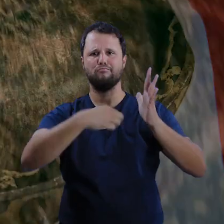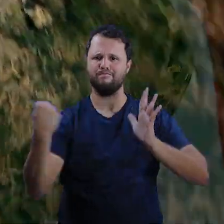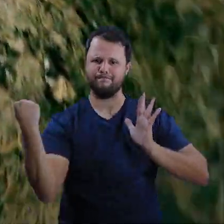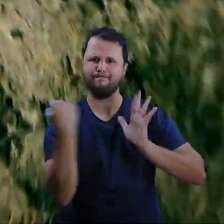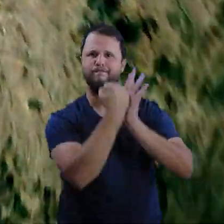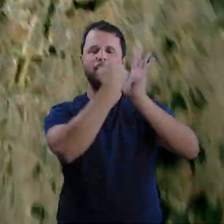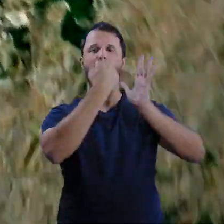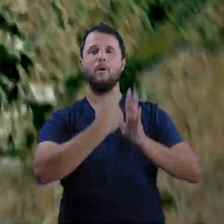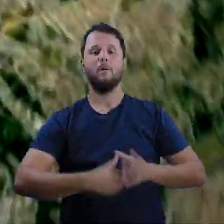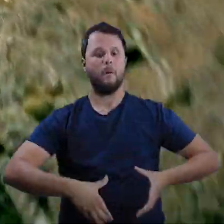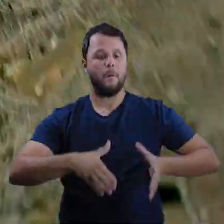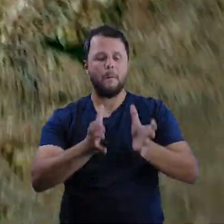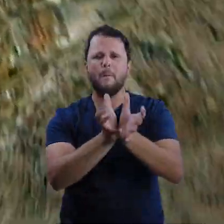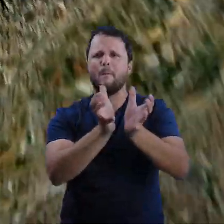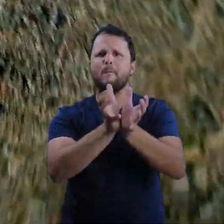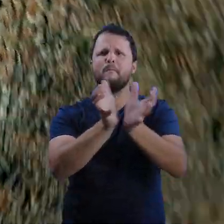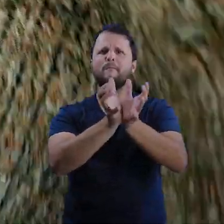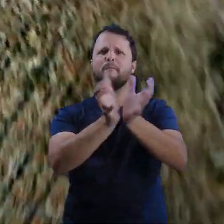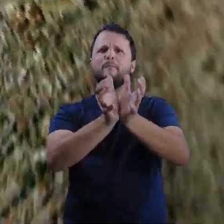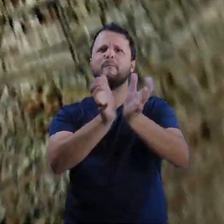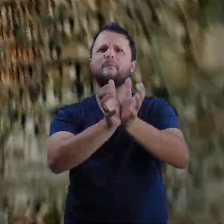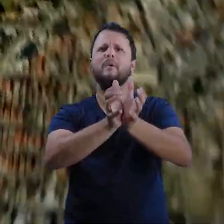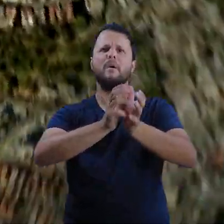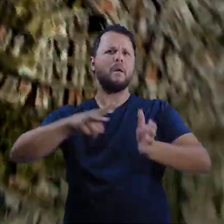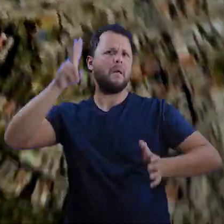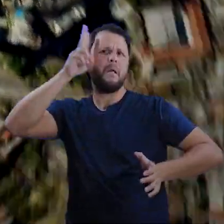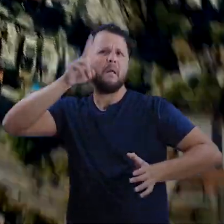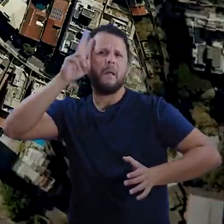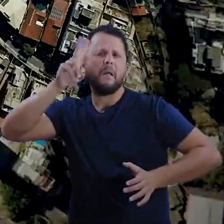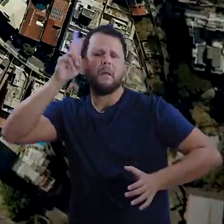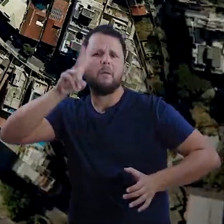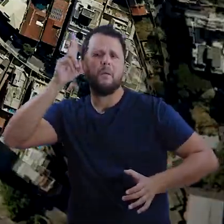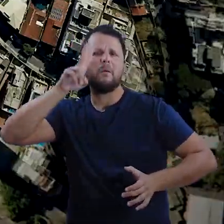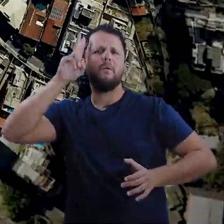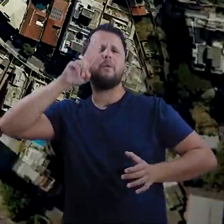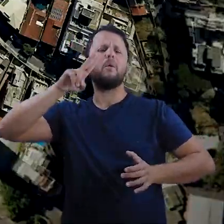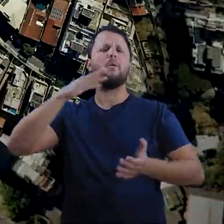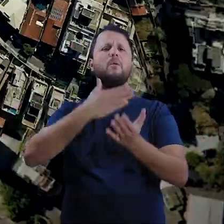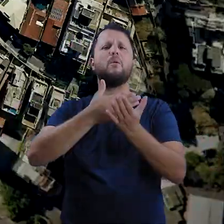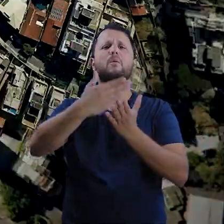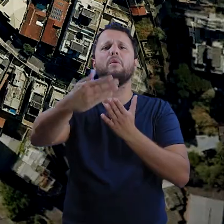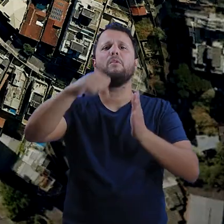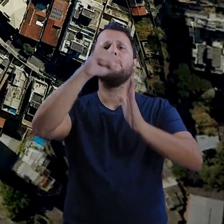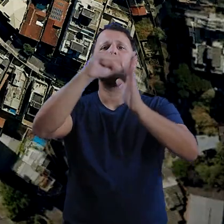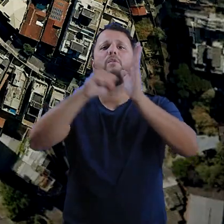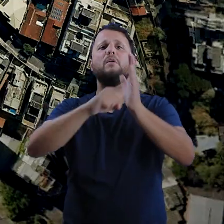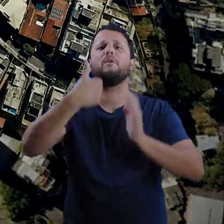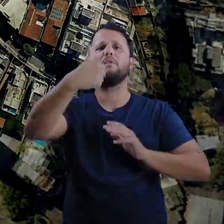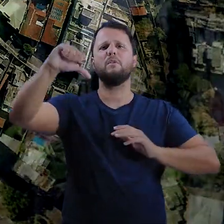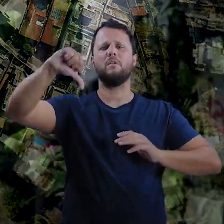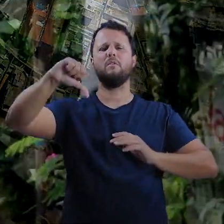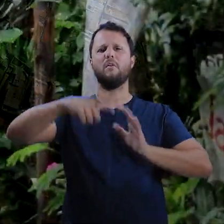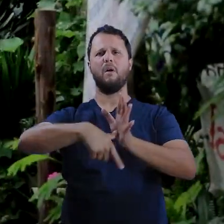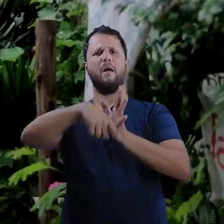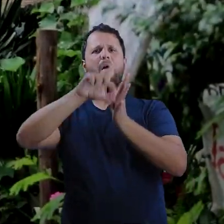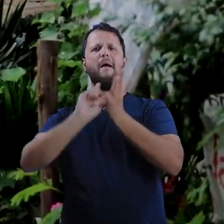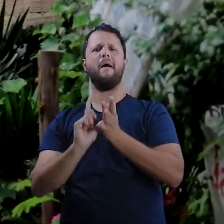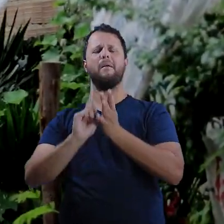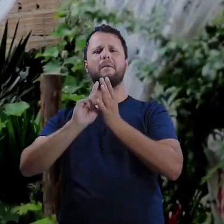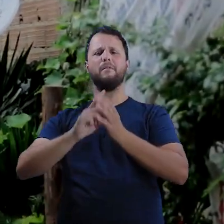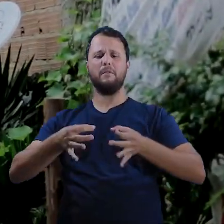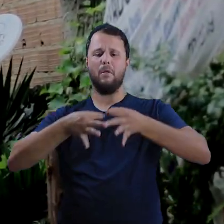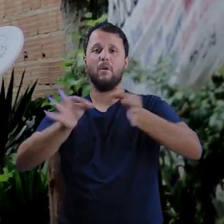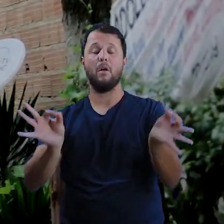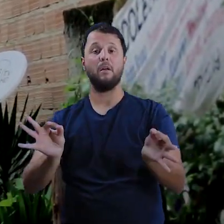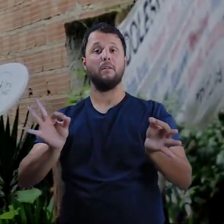Cultural, Quilombo dos Luízes. A história do Quilombo Luízes começou no século XIX, antes da fundação da